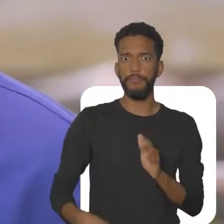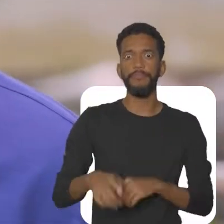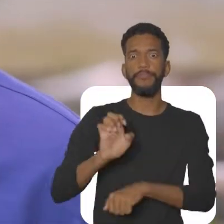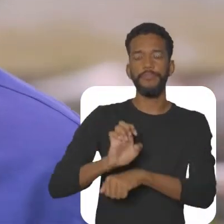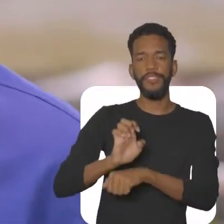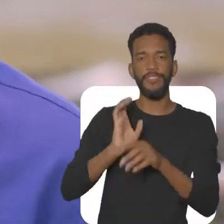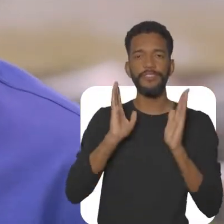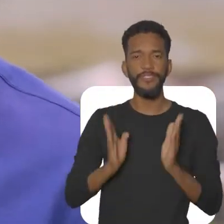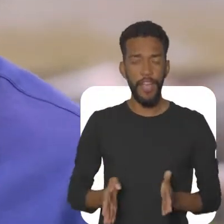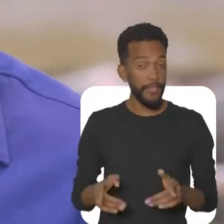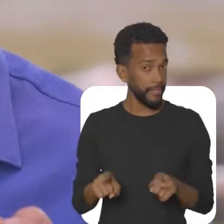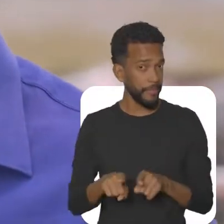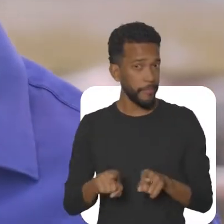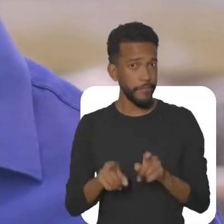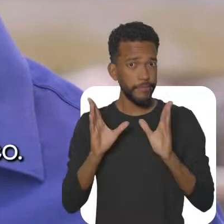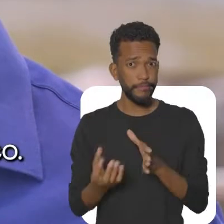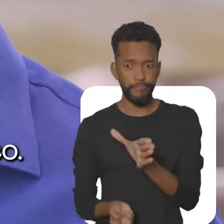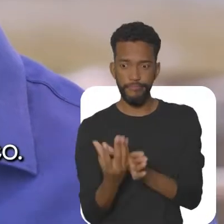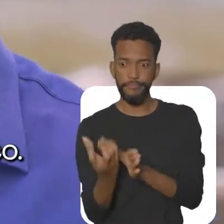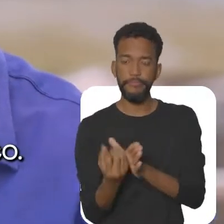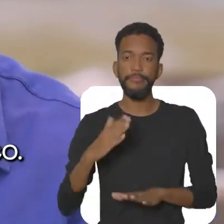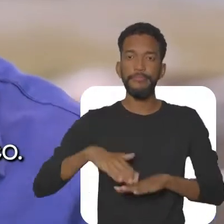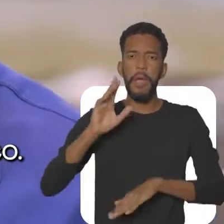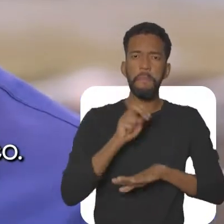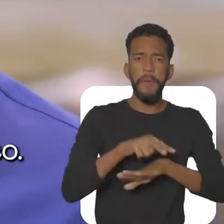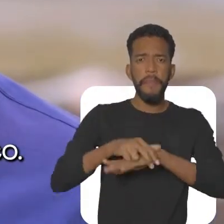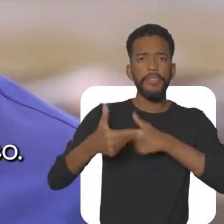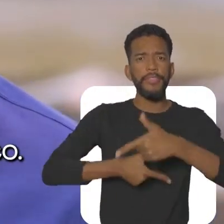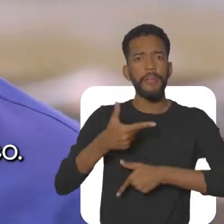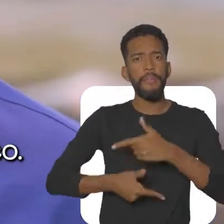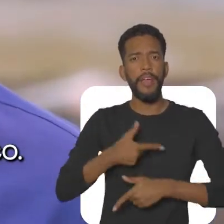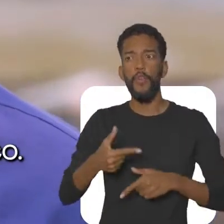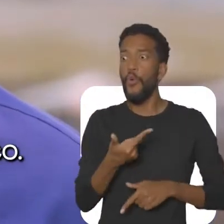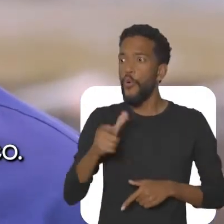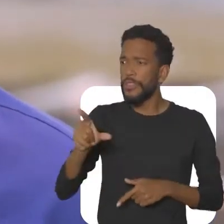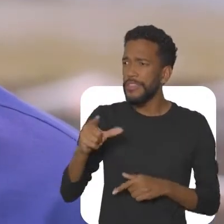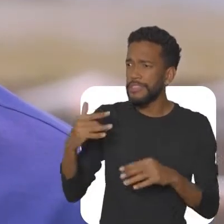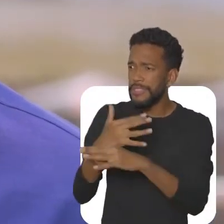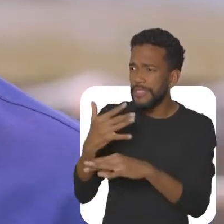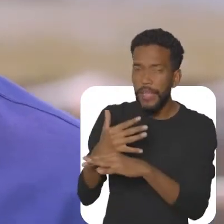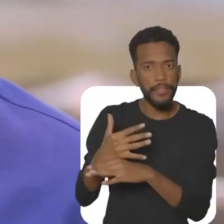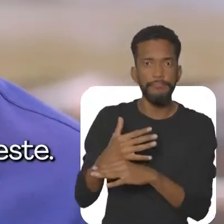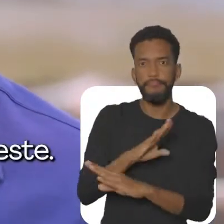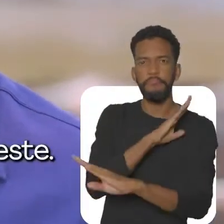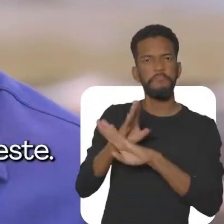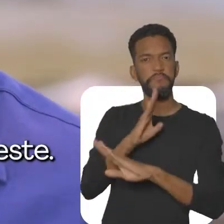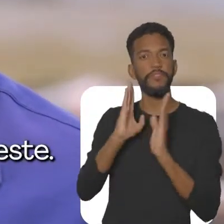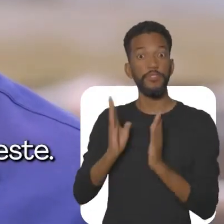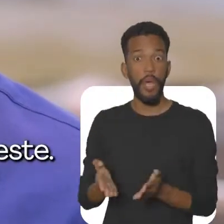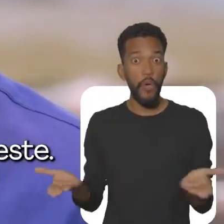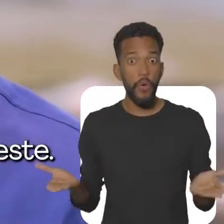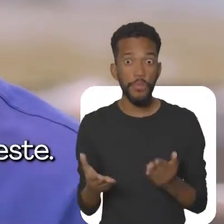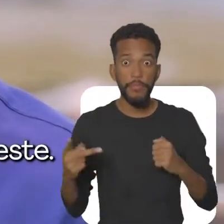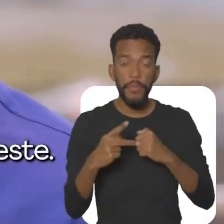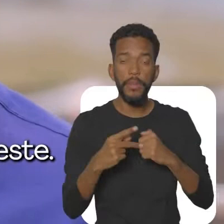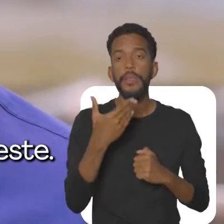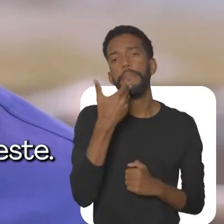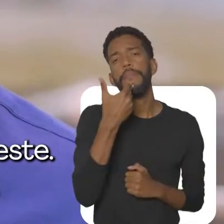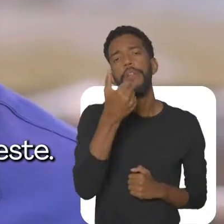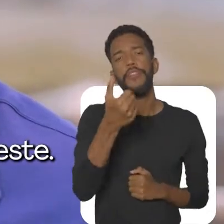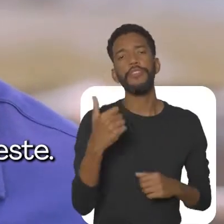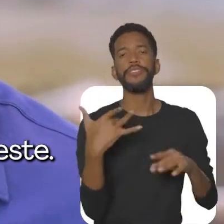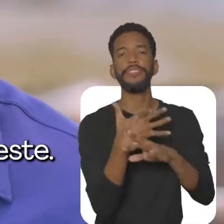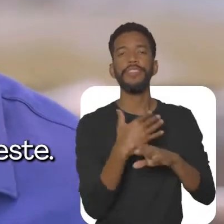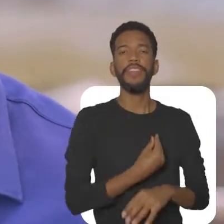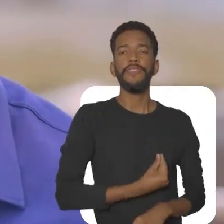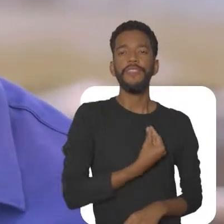estado E criamos mais empregos do que qualquer outra cidade de Pernambuco Hoje, Petrolina é a melhor cidade